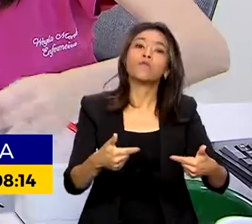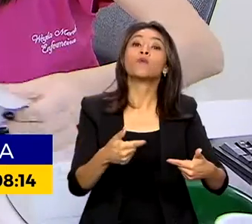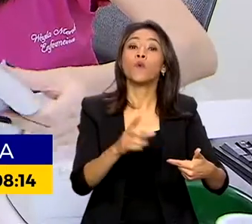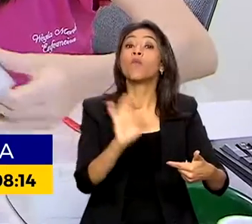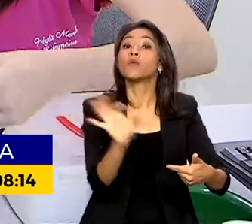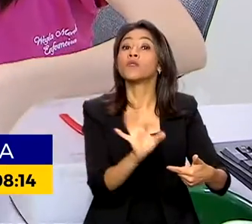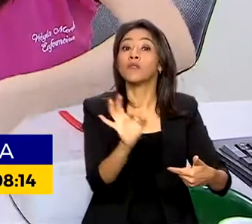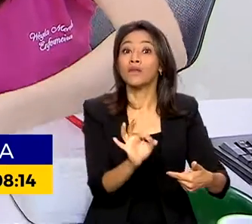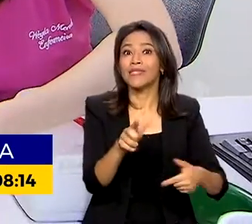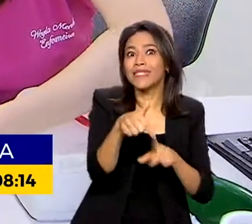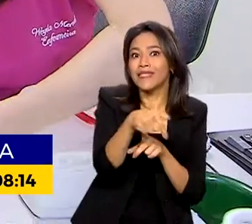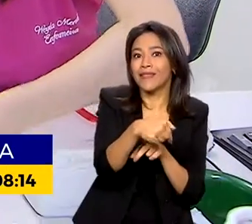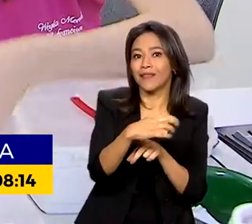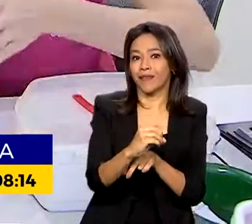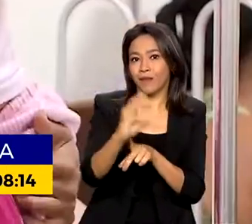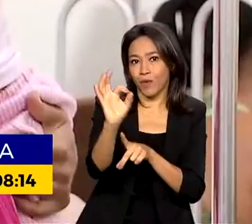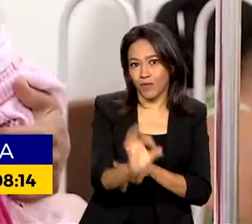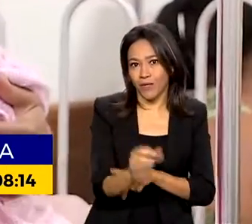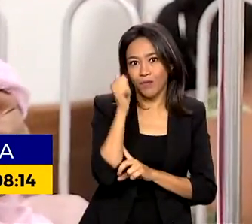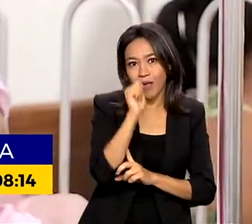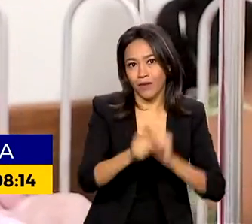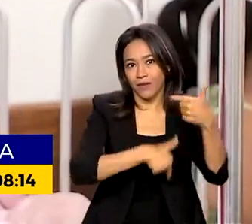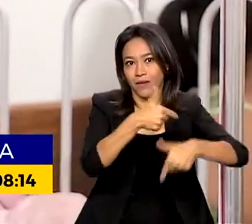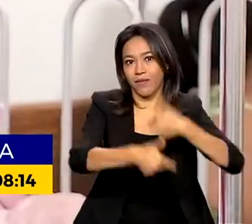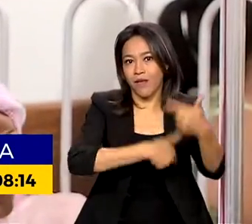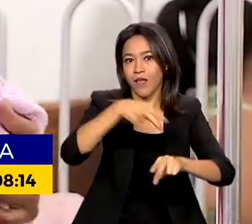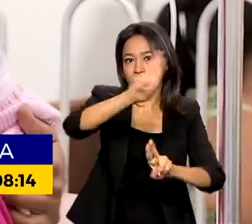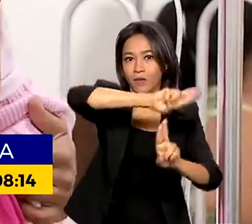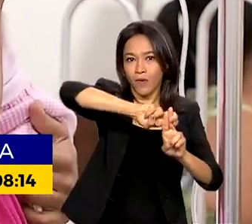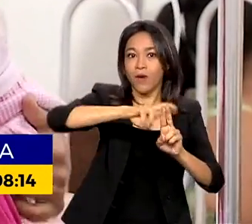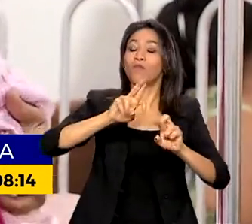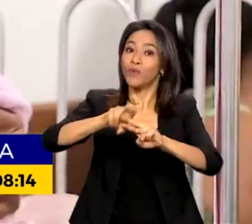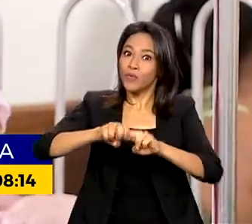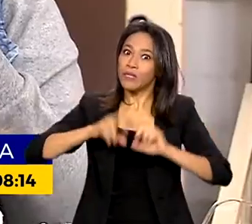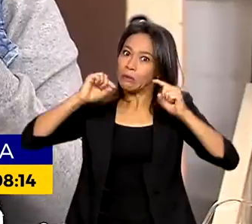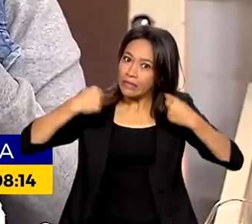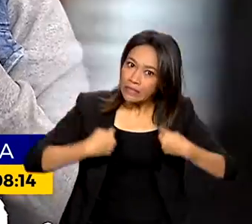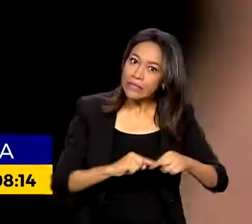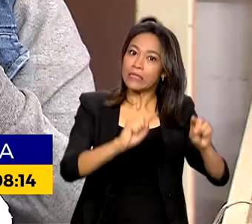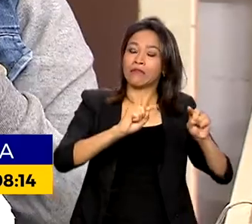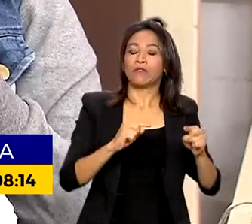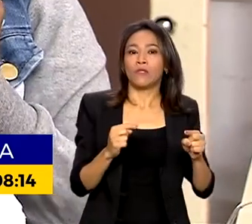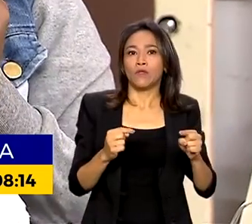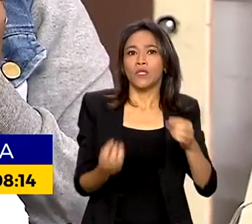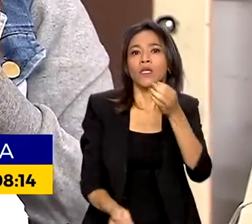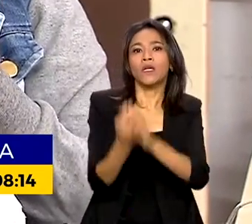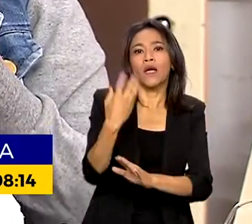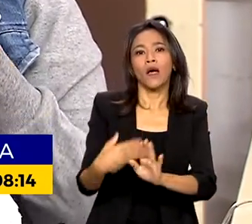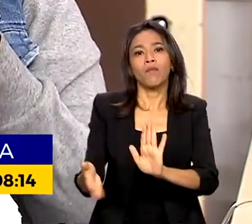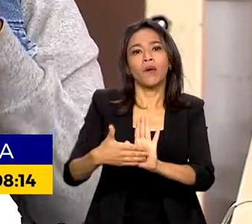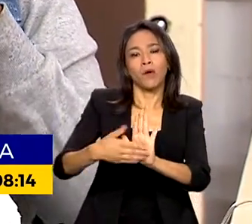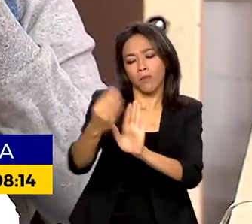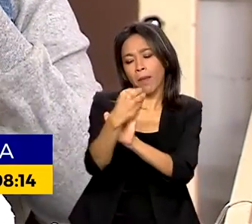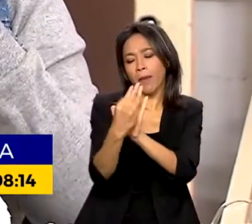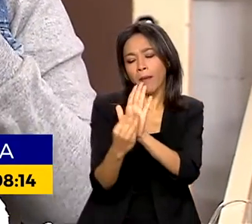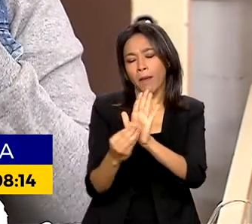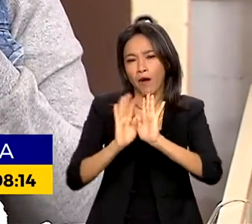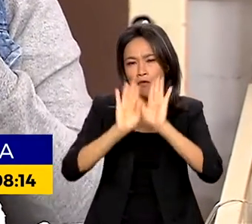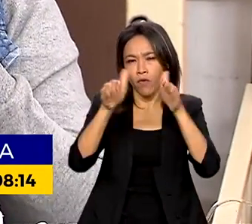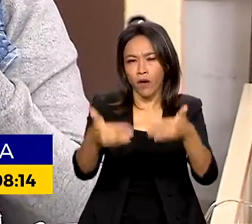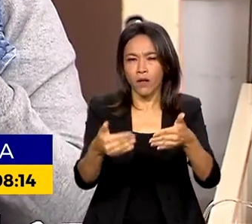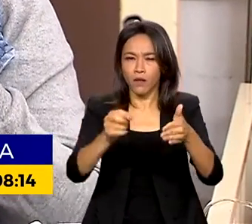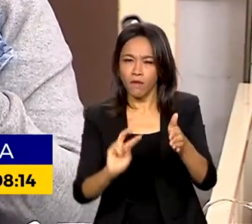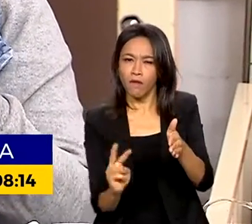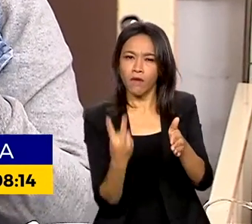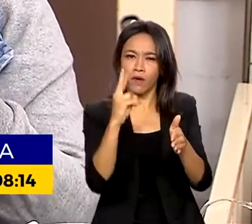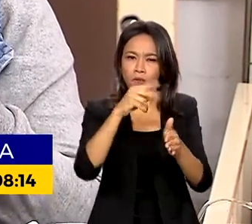a mais de 70%. Daí o desafio institucional de estabelecer ações focadas na valorização da mulher